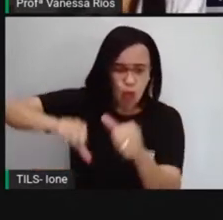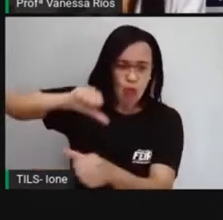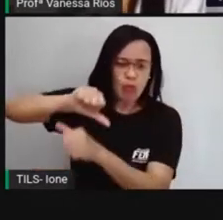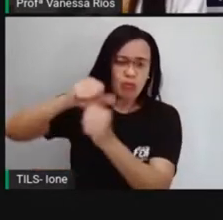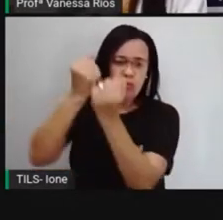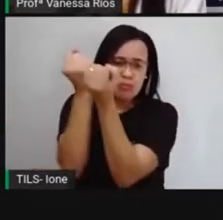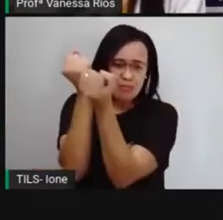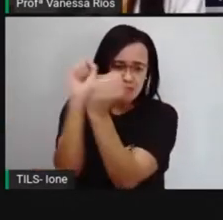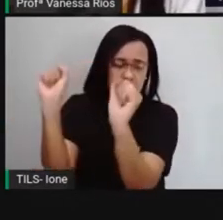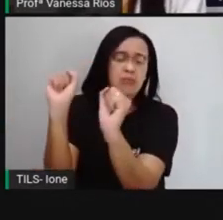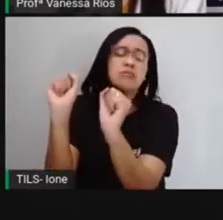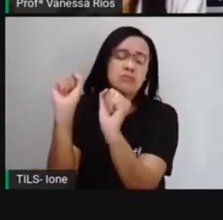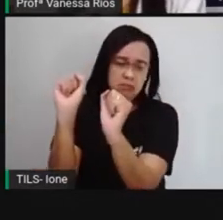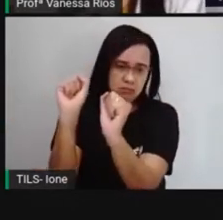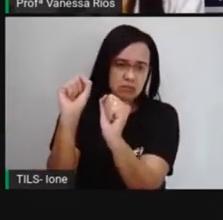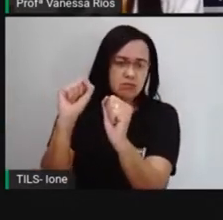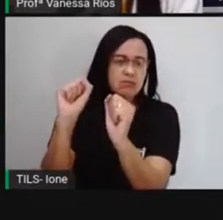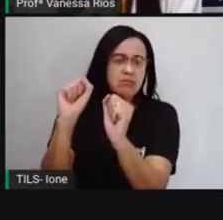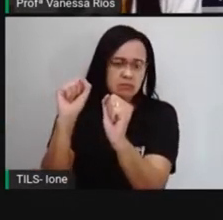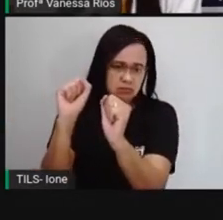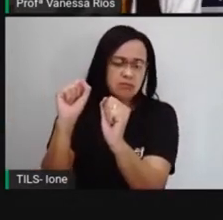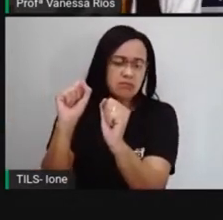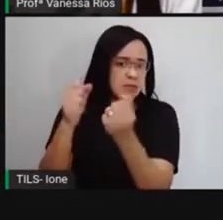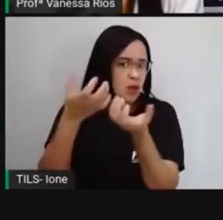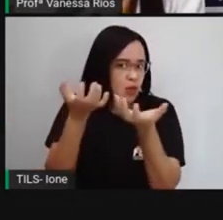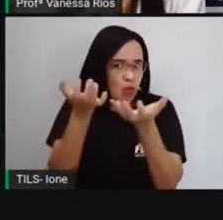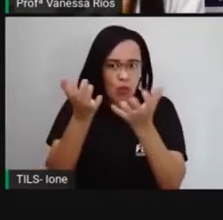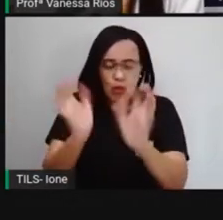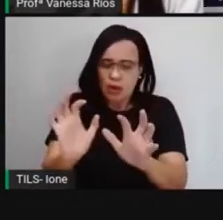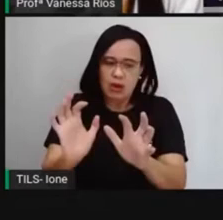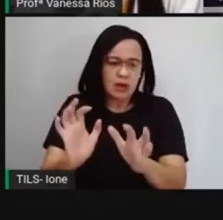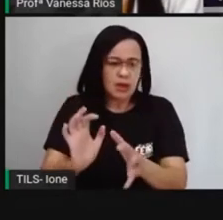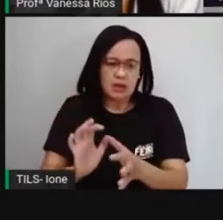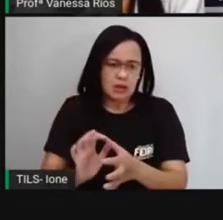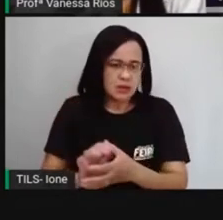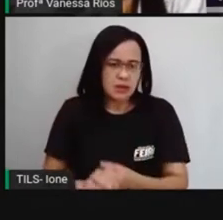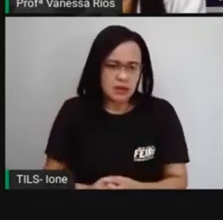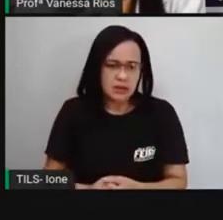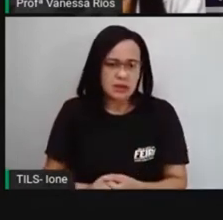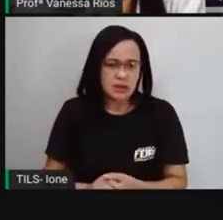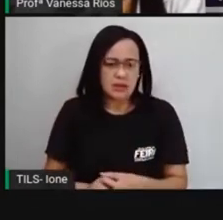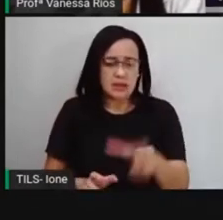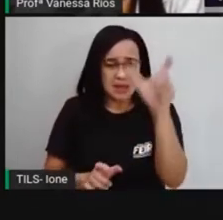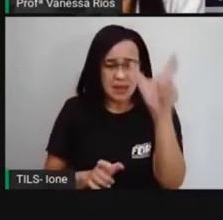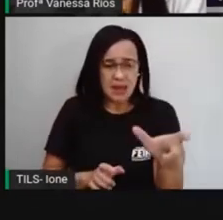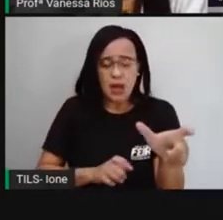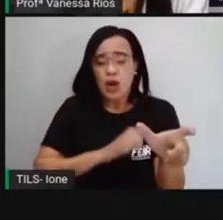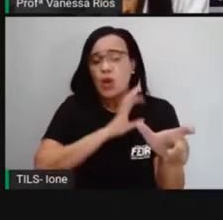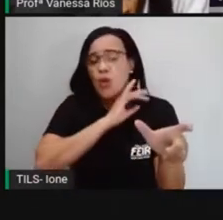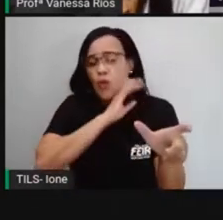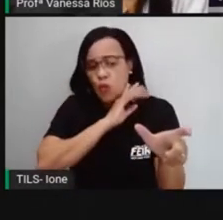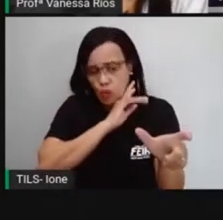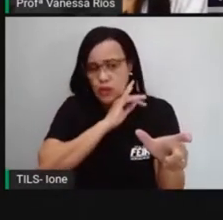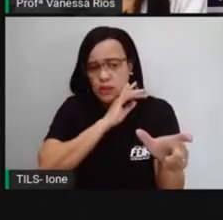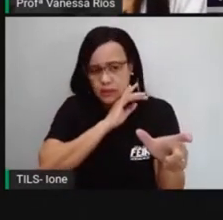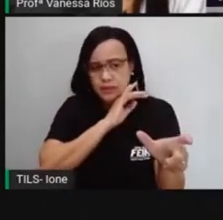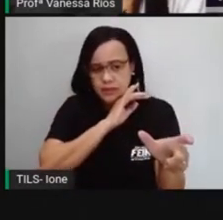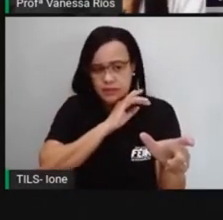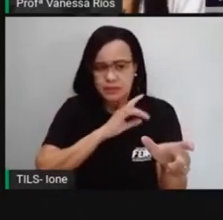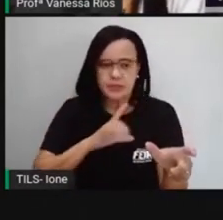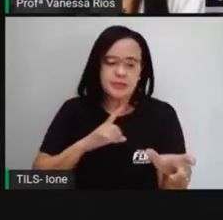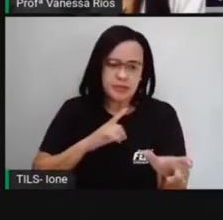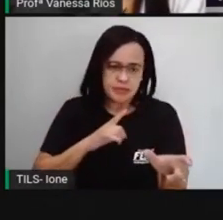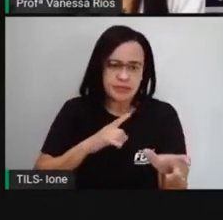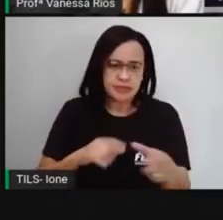a sua vontade, né, colocadas numa situação ruim contra a sua vontade. Mas vamos lá saber um pouquinho